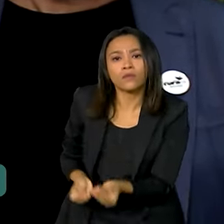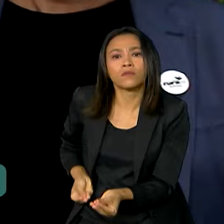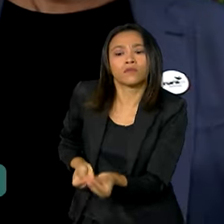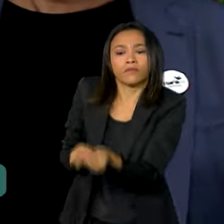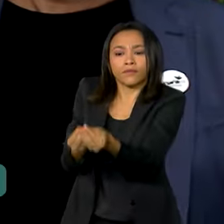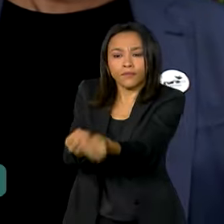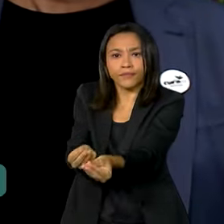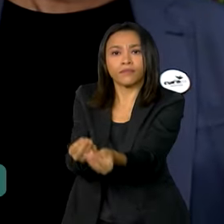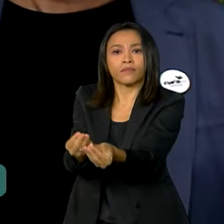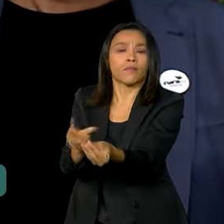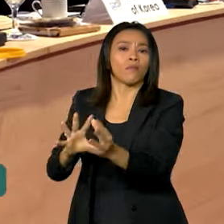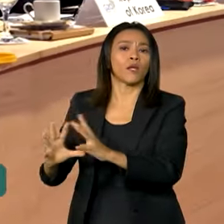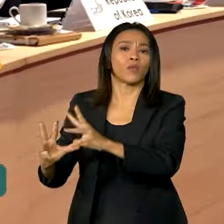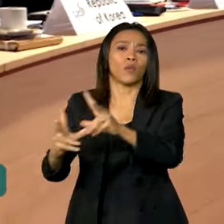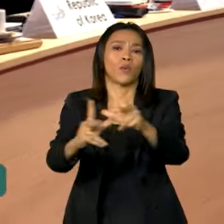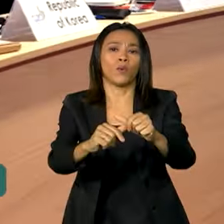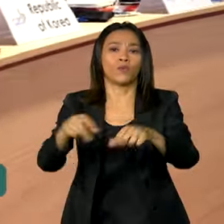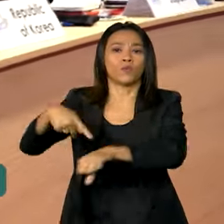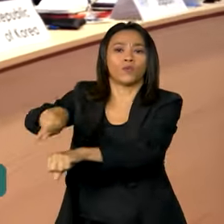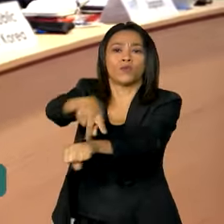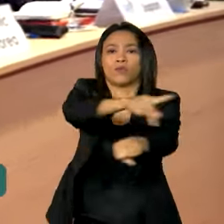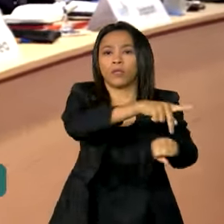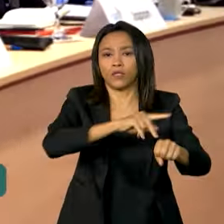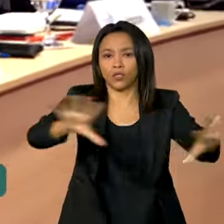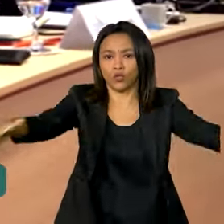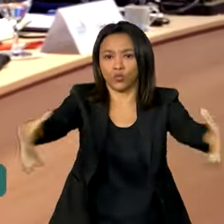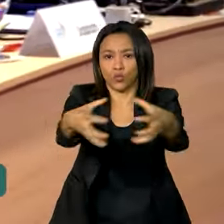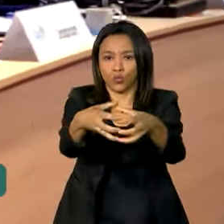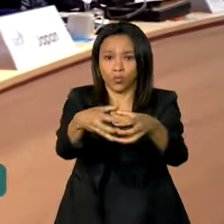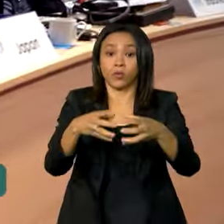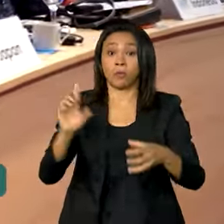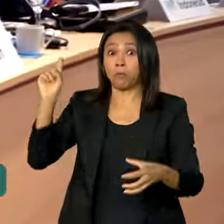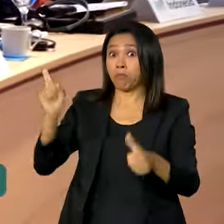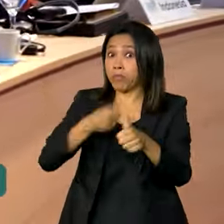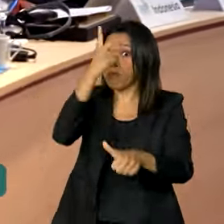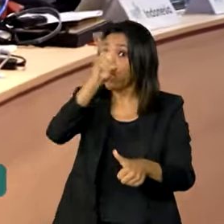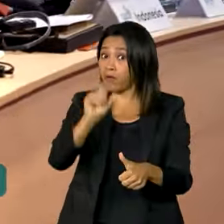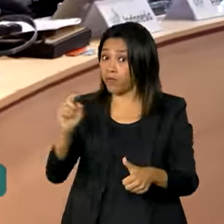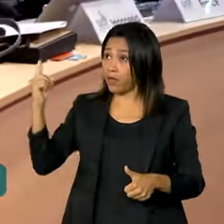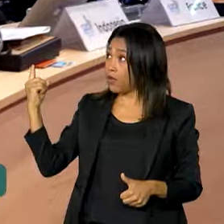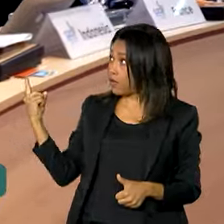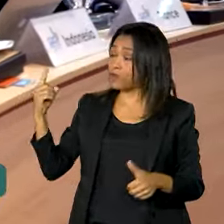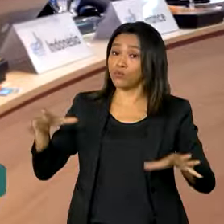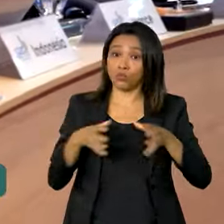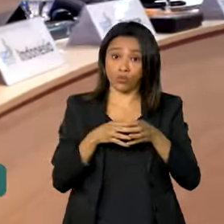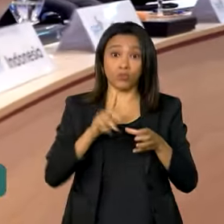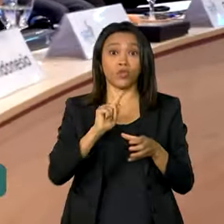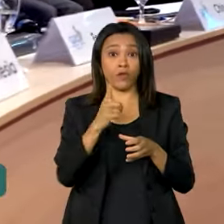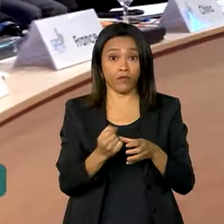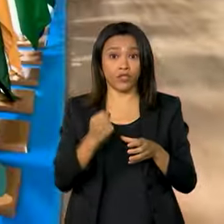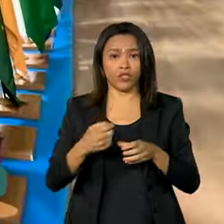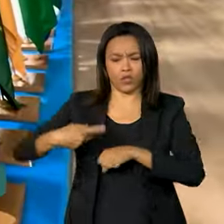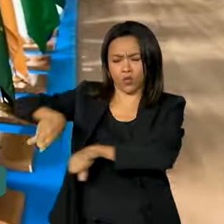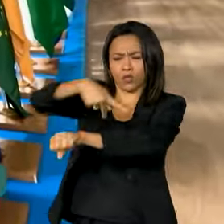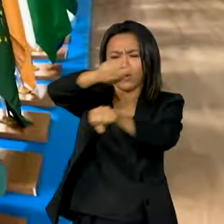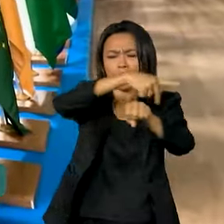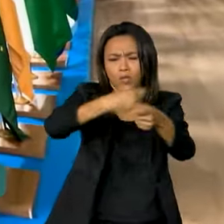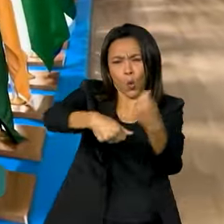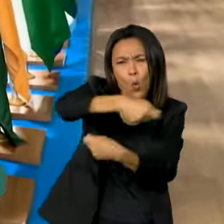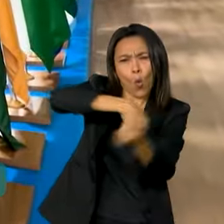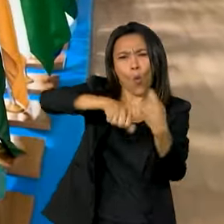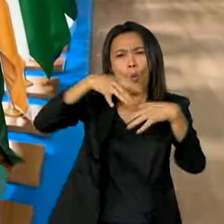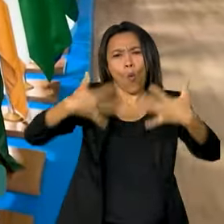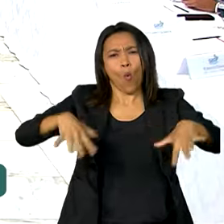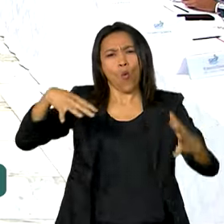todos os chefes de Estado. Pela primeira vez na história do G20, grupo que reúne as maiores economias do mundo, haverá uma